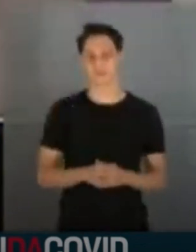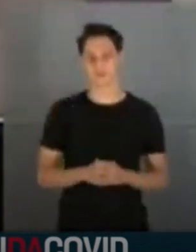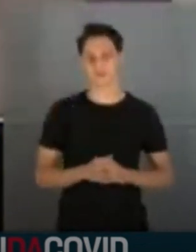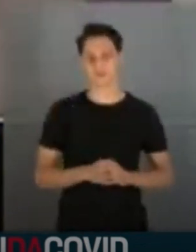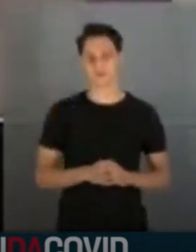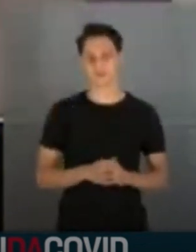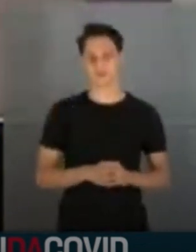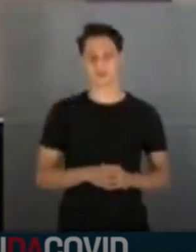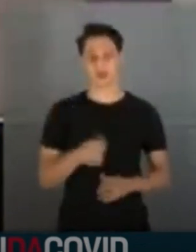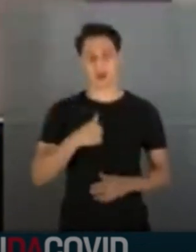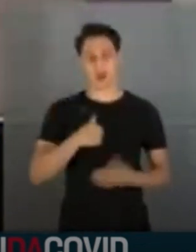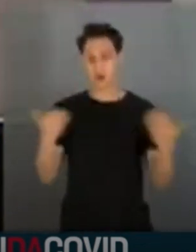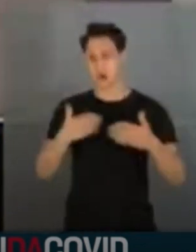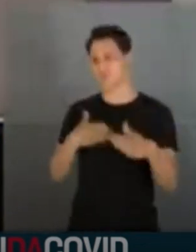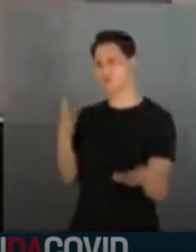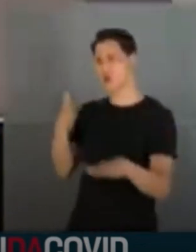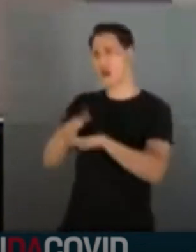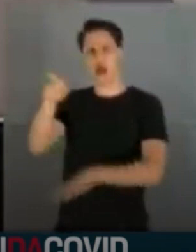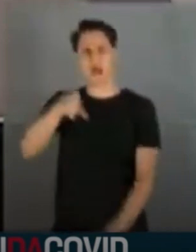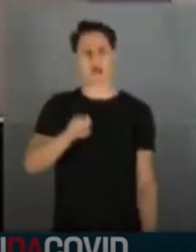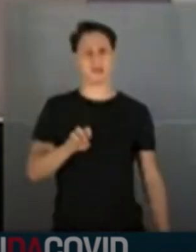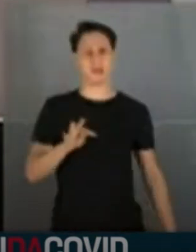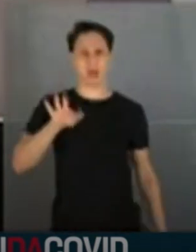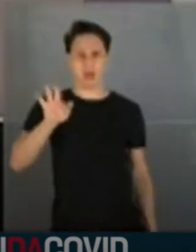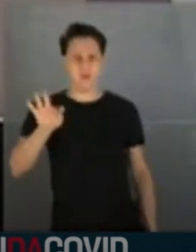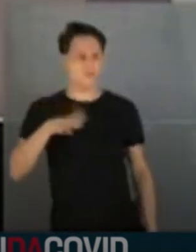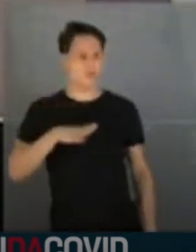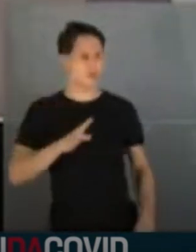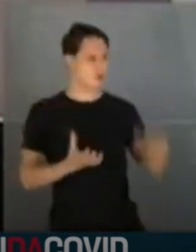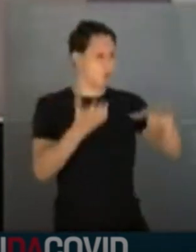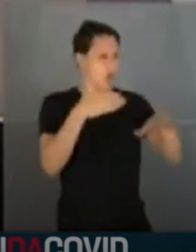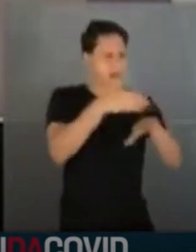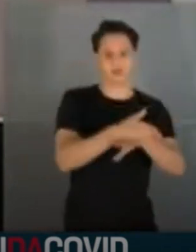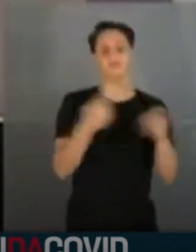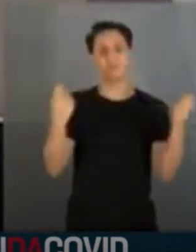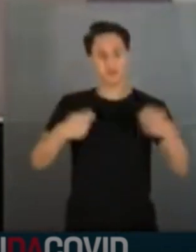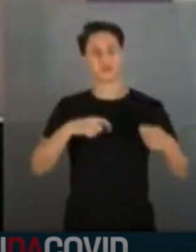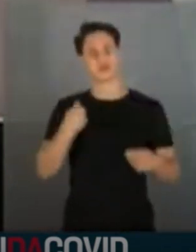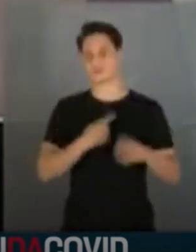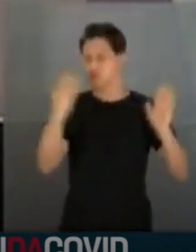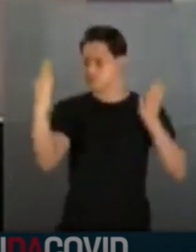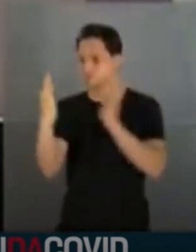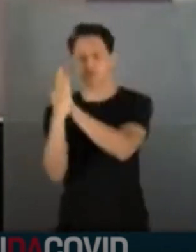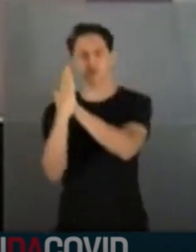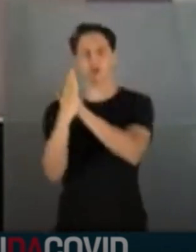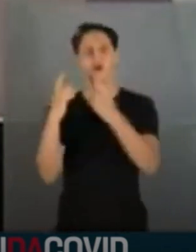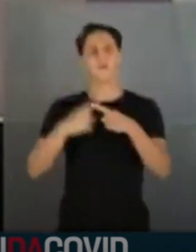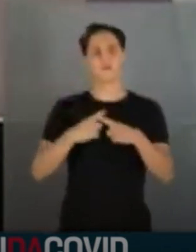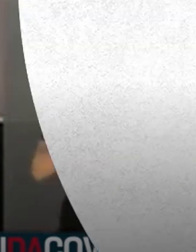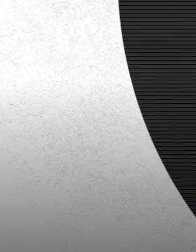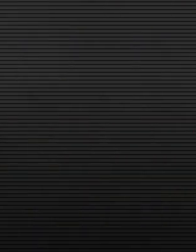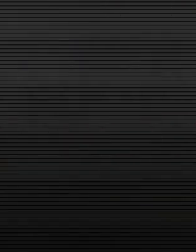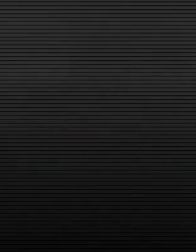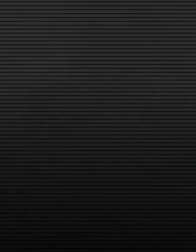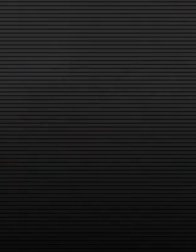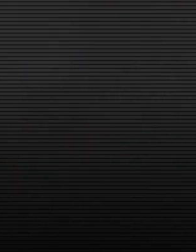invadir o Supremo, o Congresso, isso aí tem que ser repudiado, porque a democracia brasileira não merece isso.